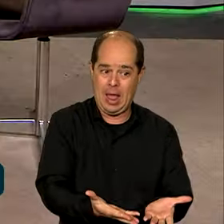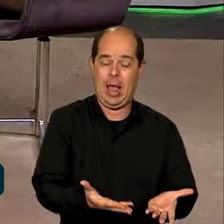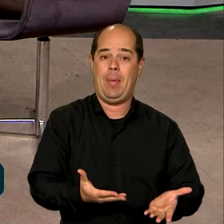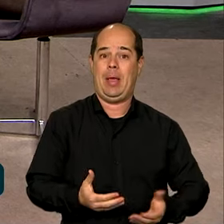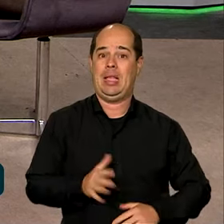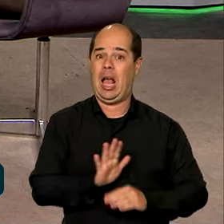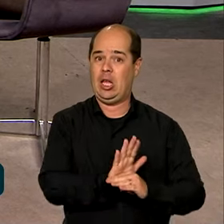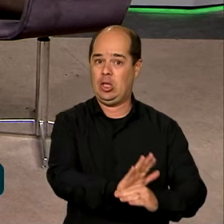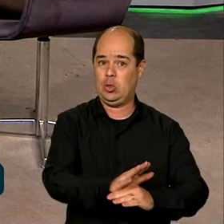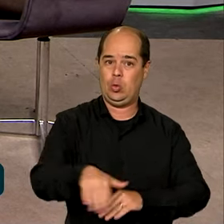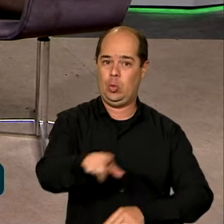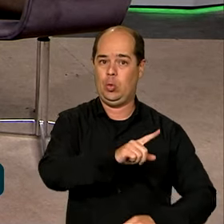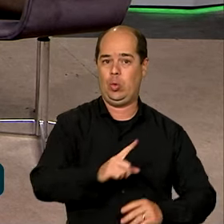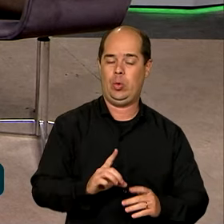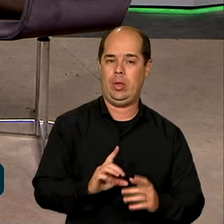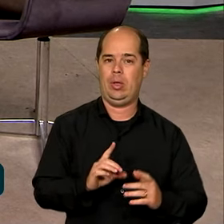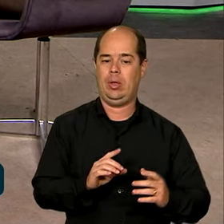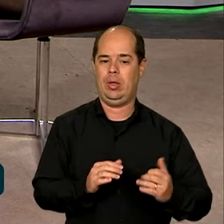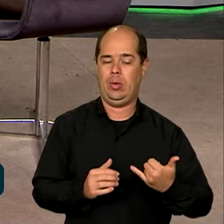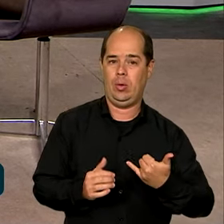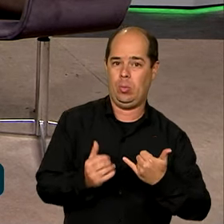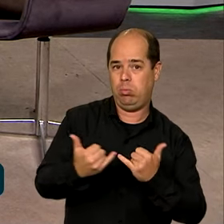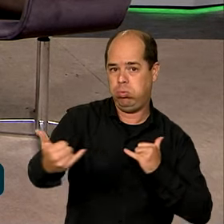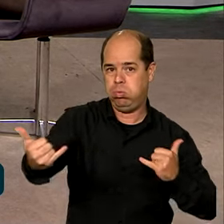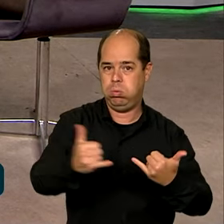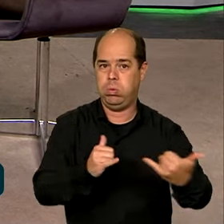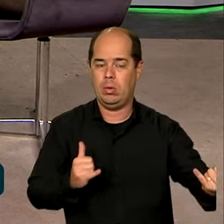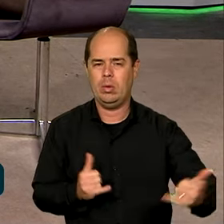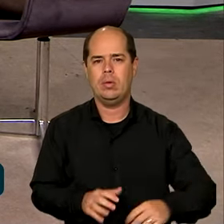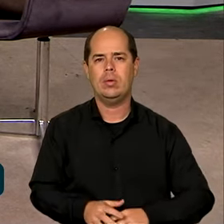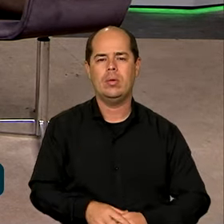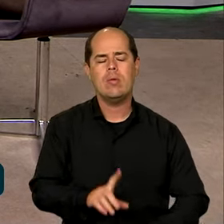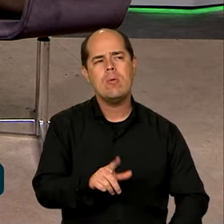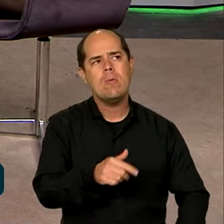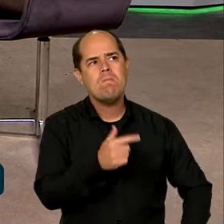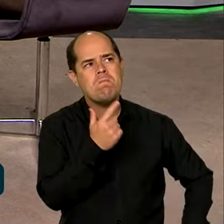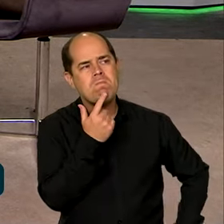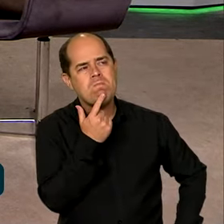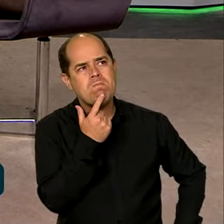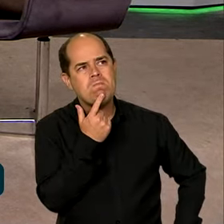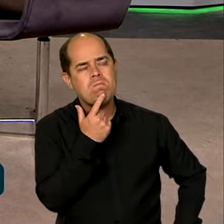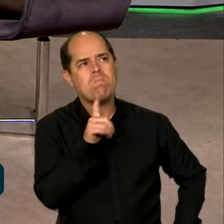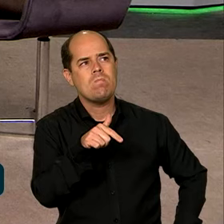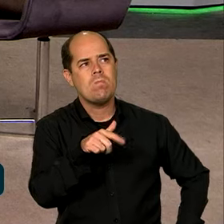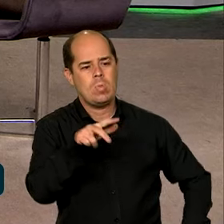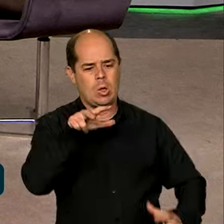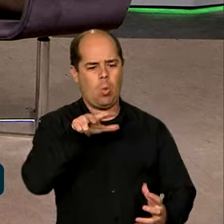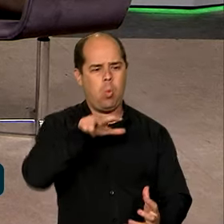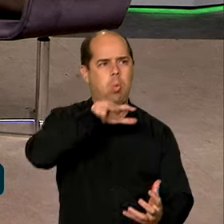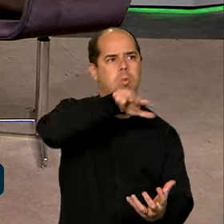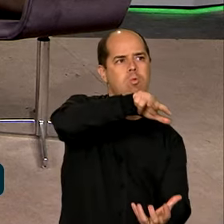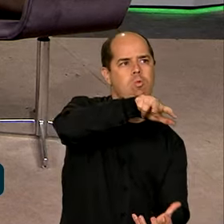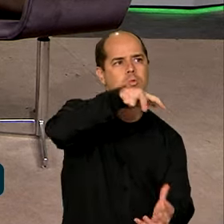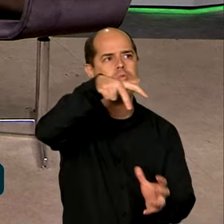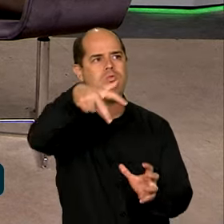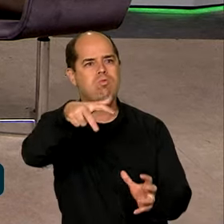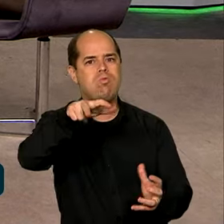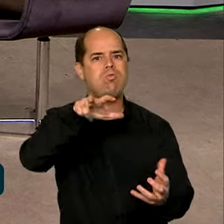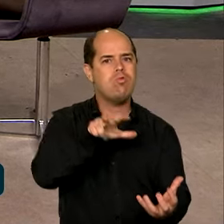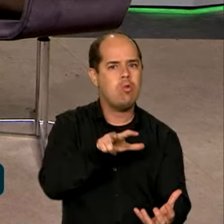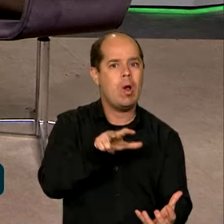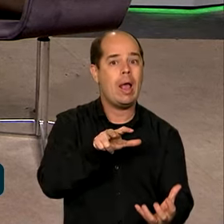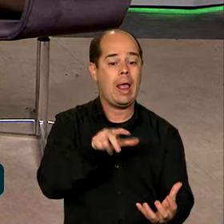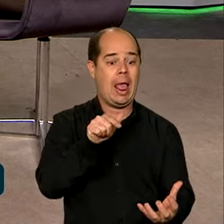Se eu entendo bem, o satélite permite levar a comunicação onde os métodos convencionais não